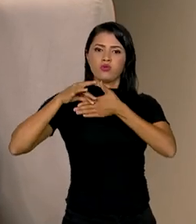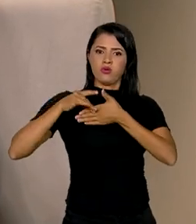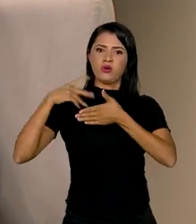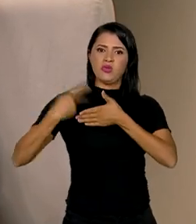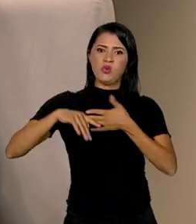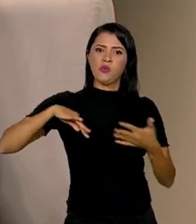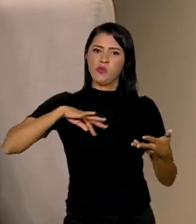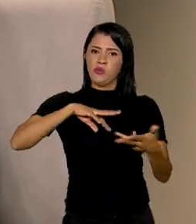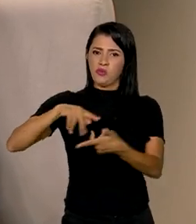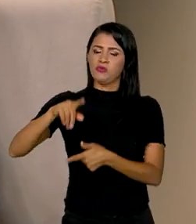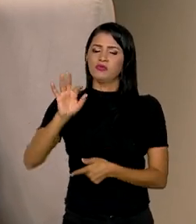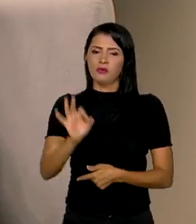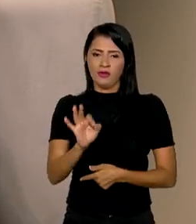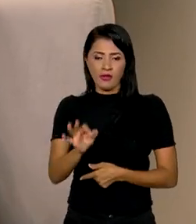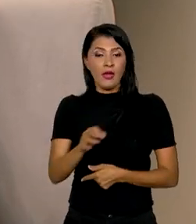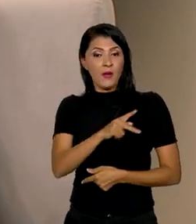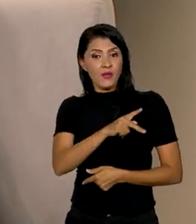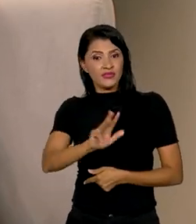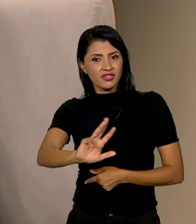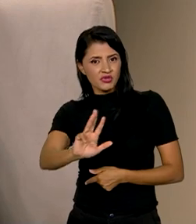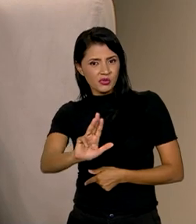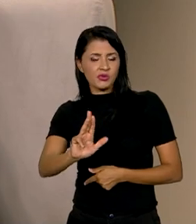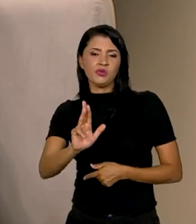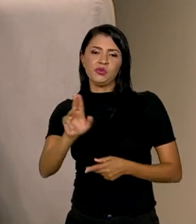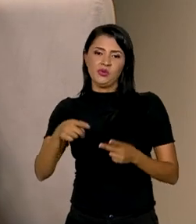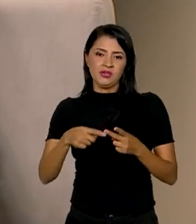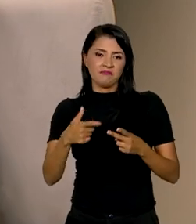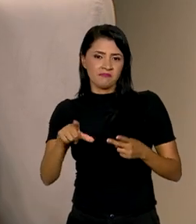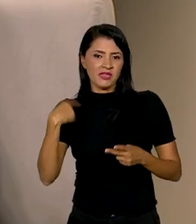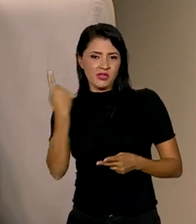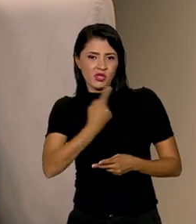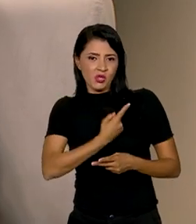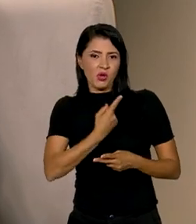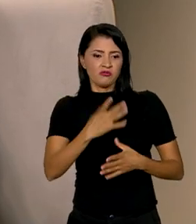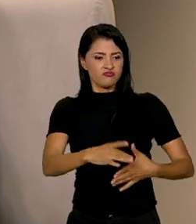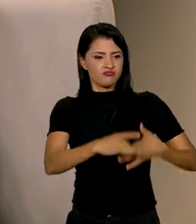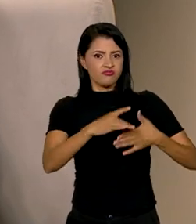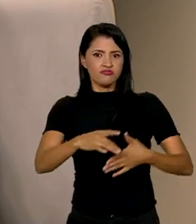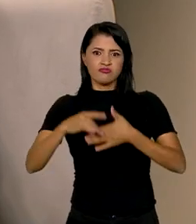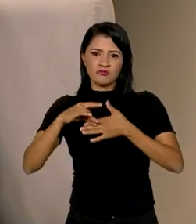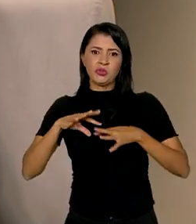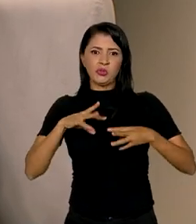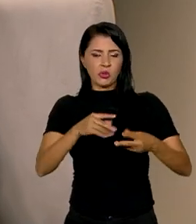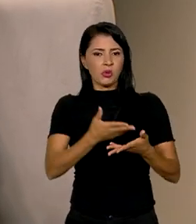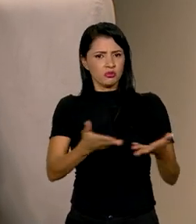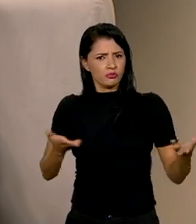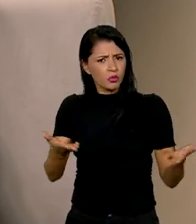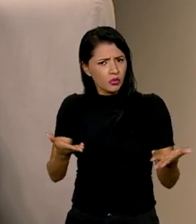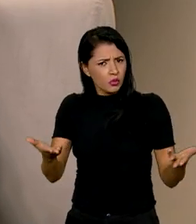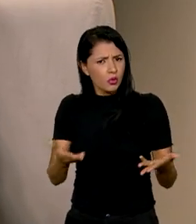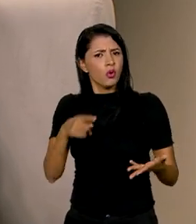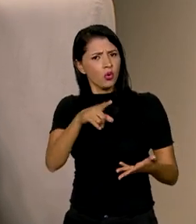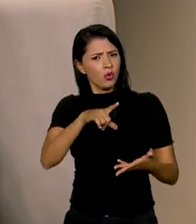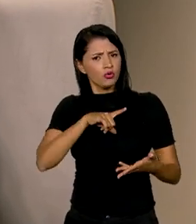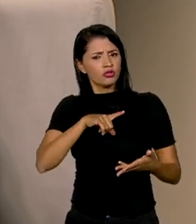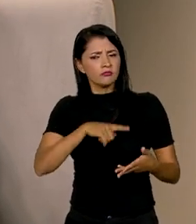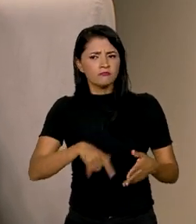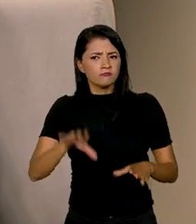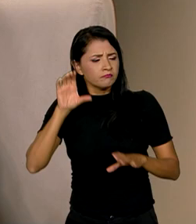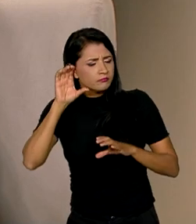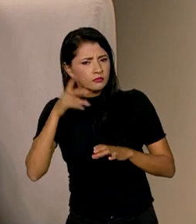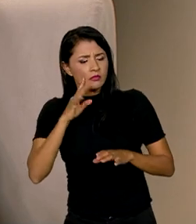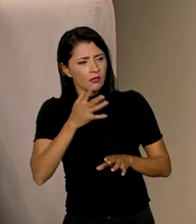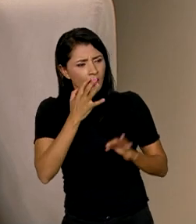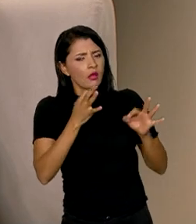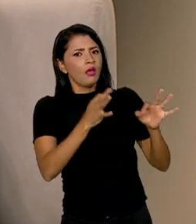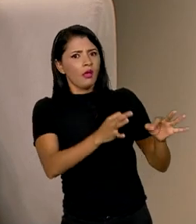O presidente Lula e as nossas autoridades hoje estão sendo escutadas com